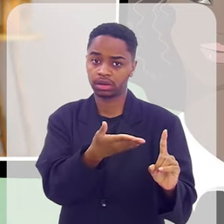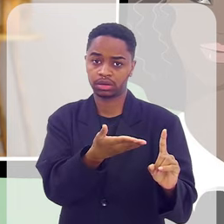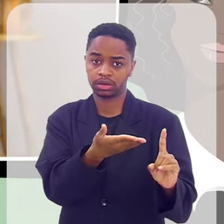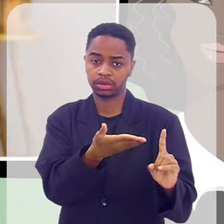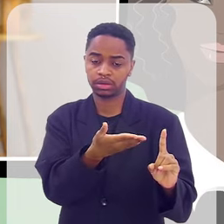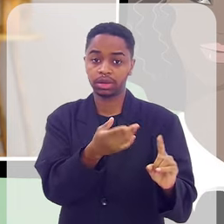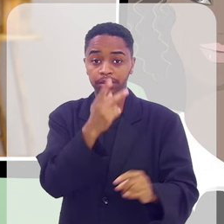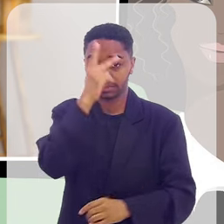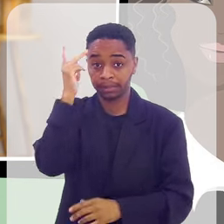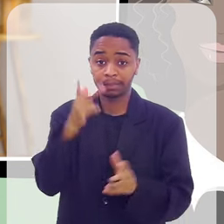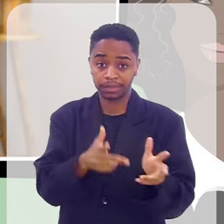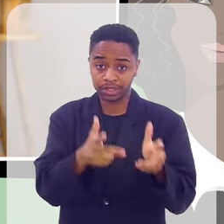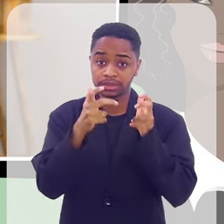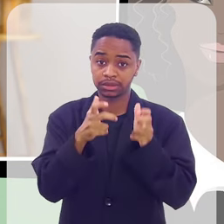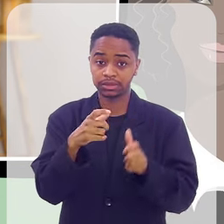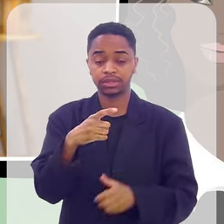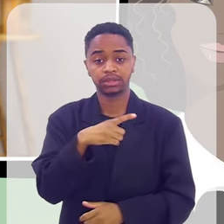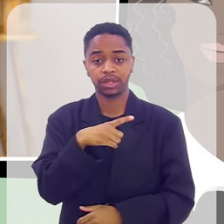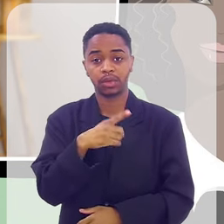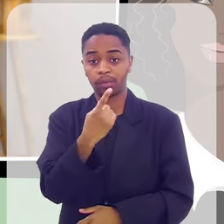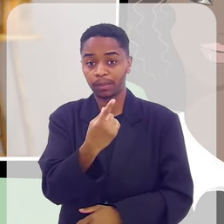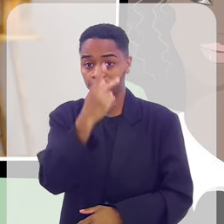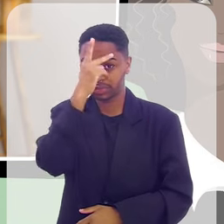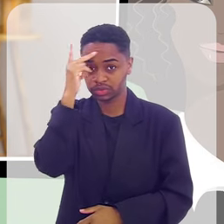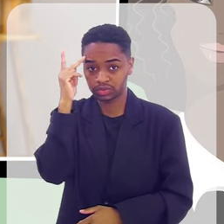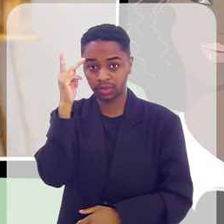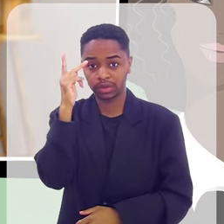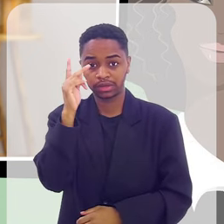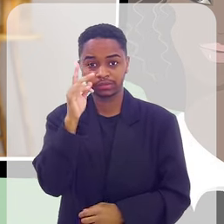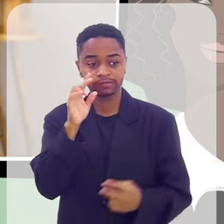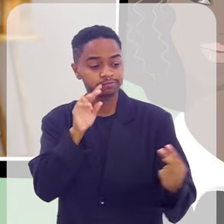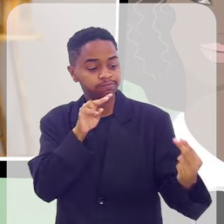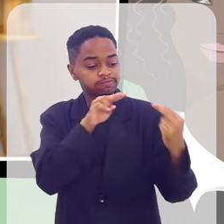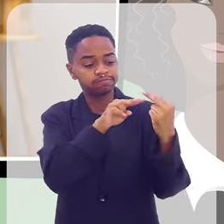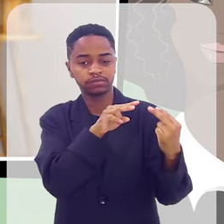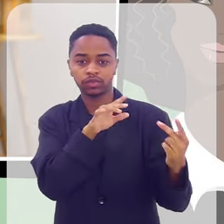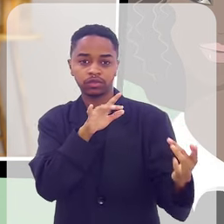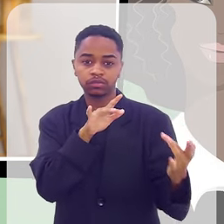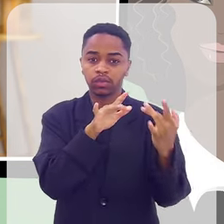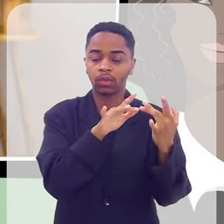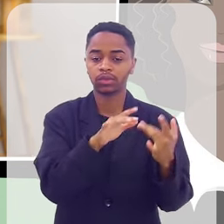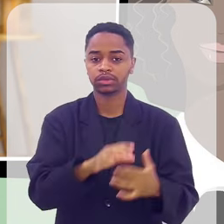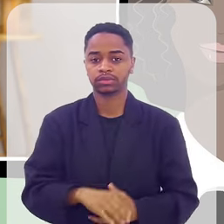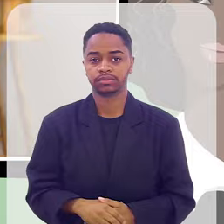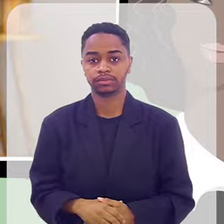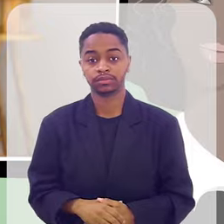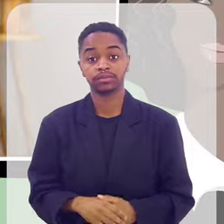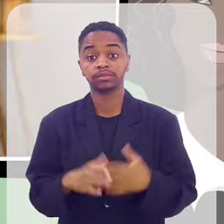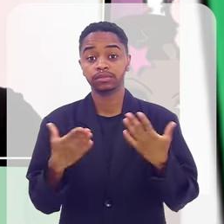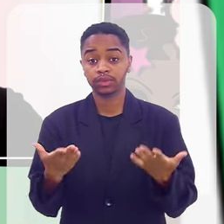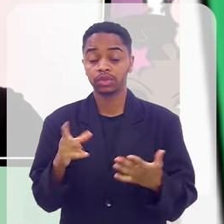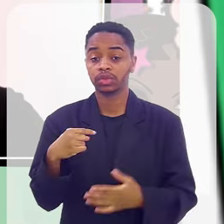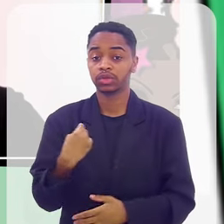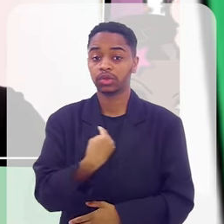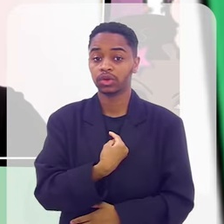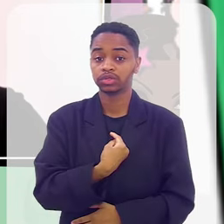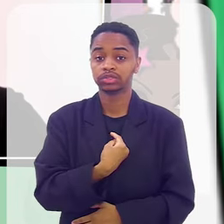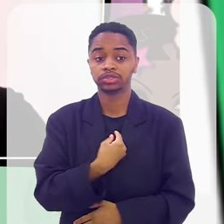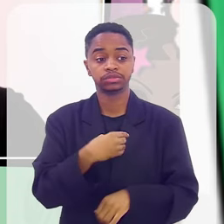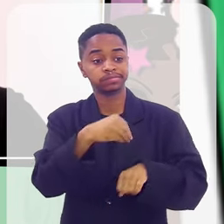e ela perceber que tem alguém que está olhando por ela. E aí, Alexandre, a gente está falando para